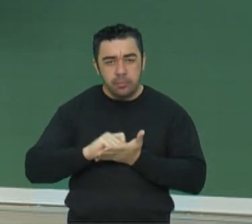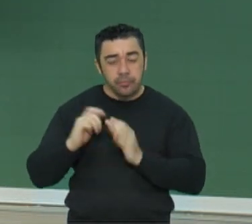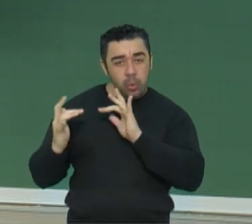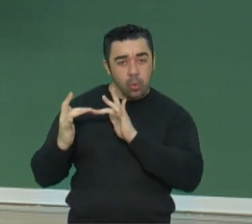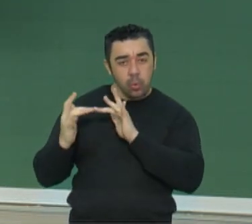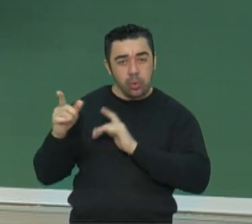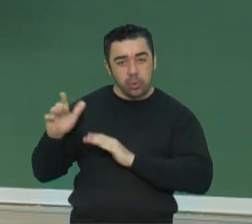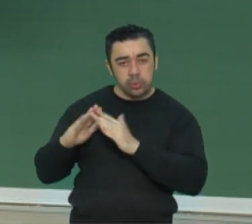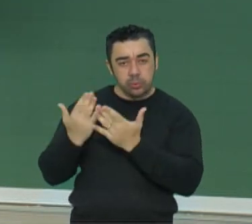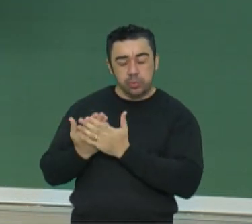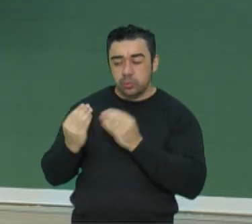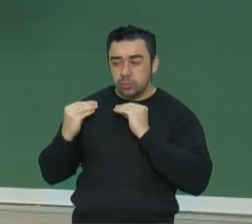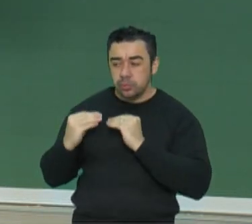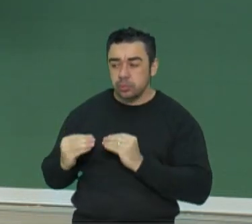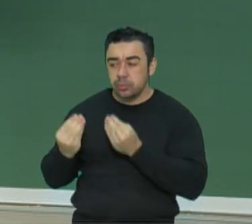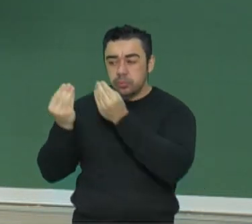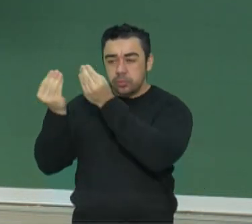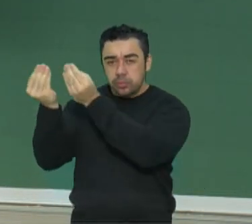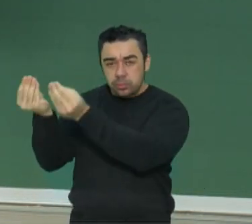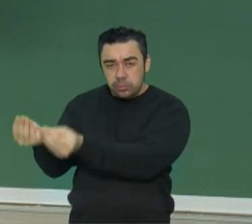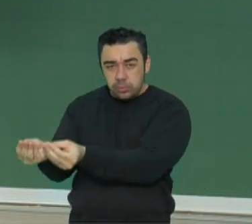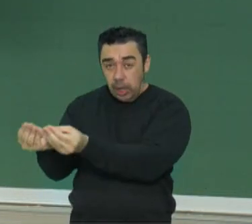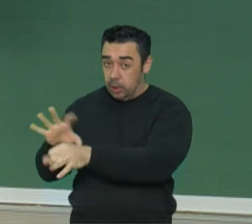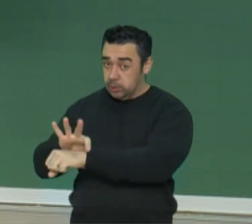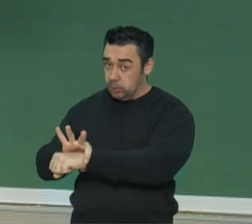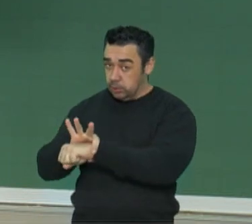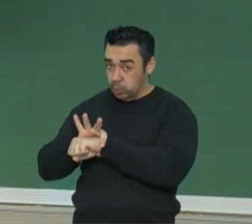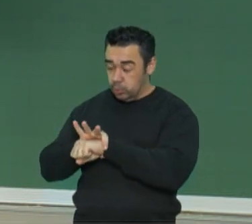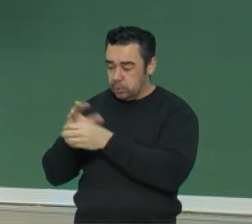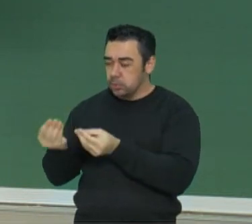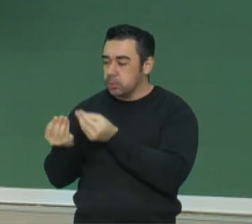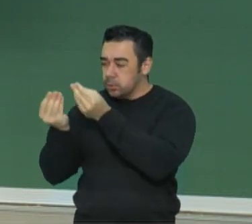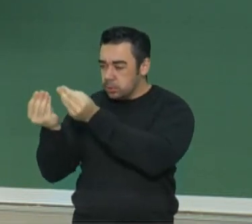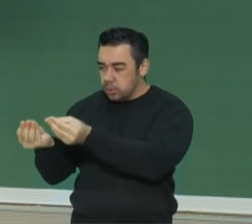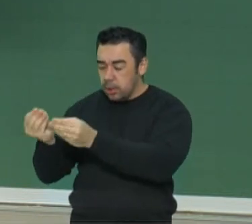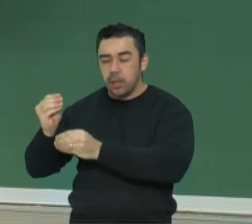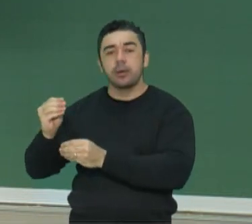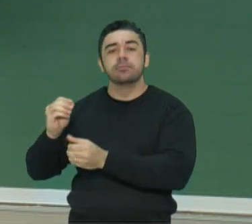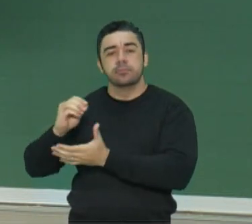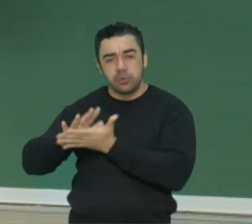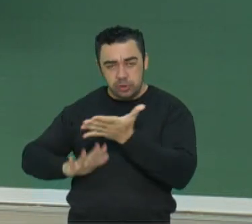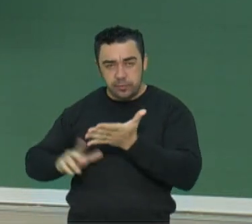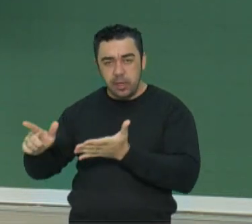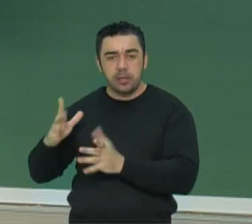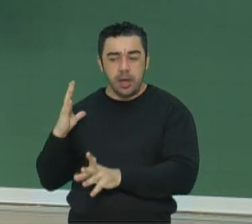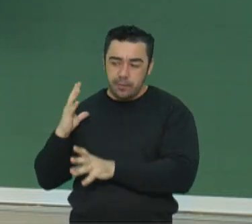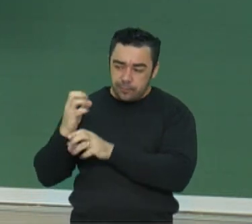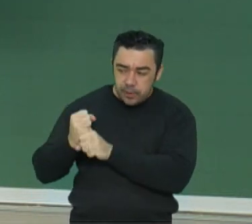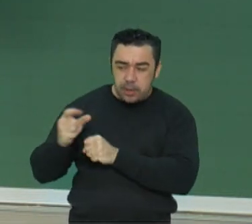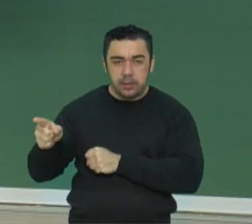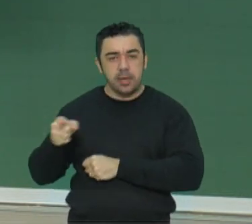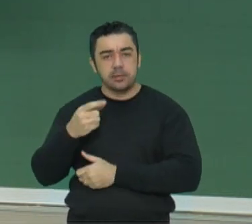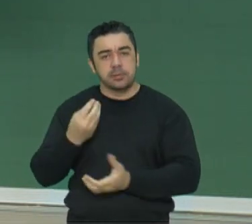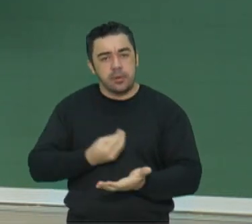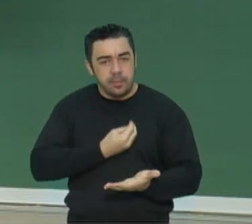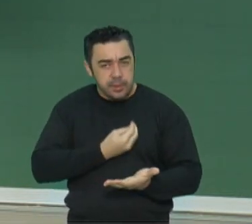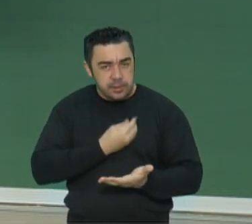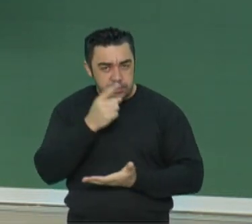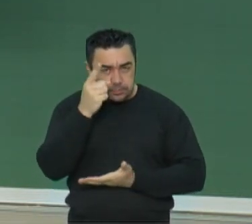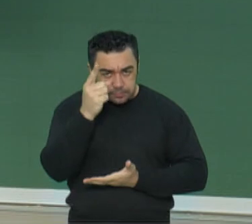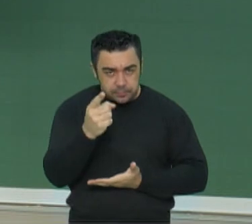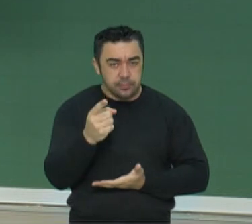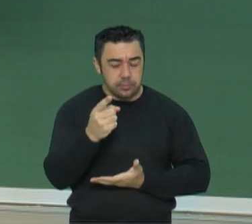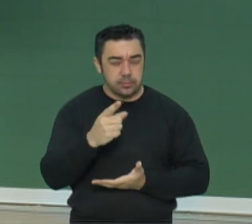escola para marcar o melhor momento para você entregar esses exercícios, essas atividades na sua escola com tranquilidade e com